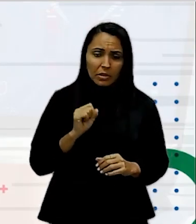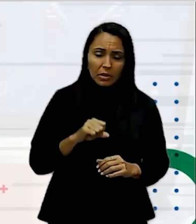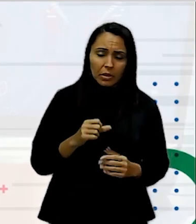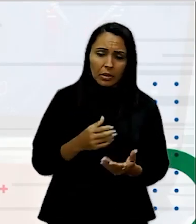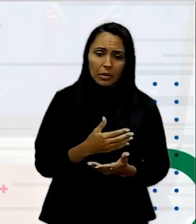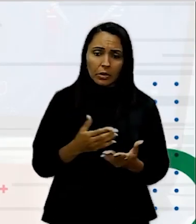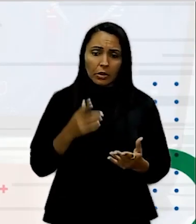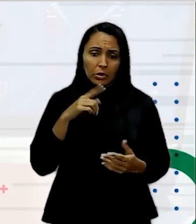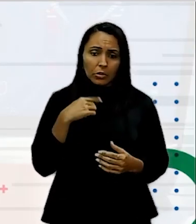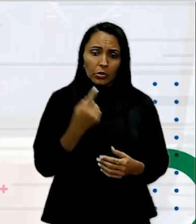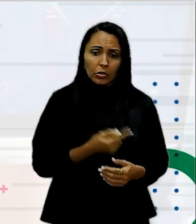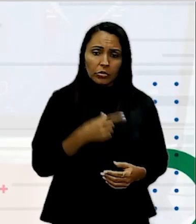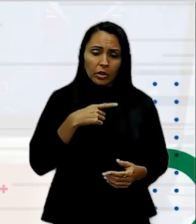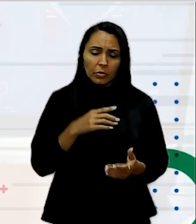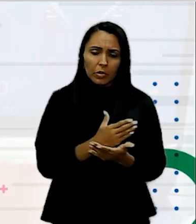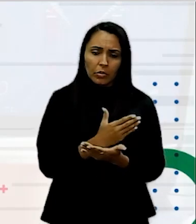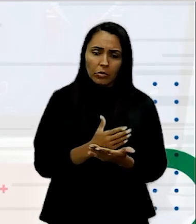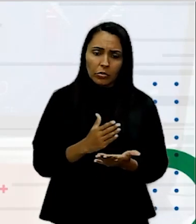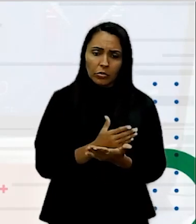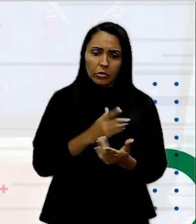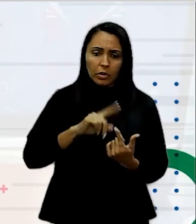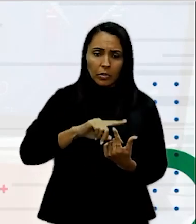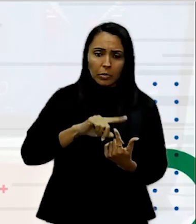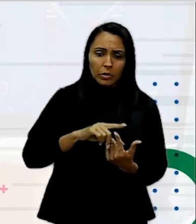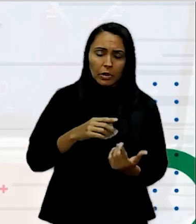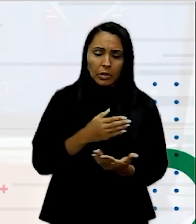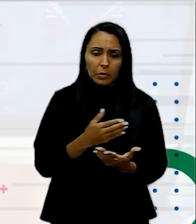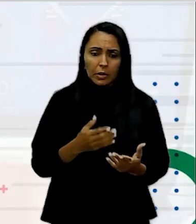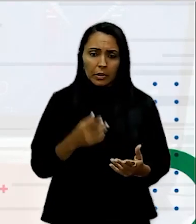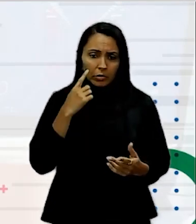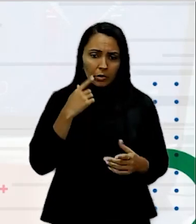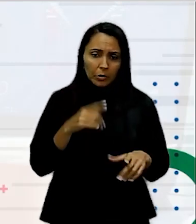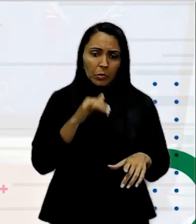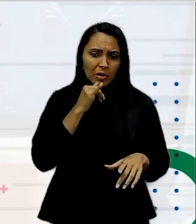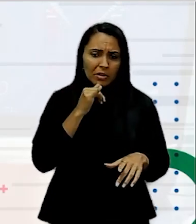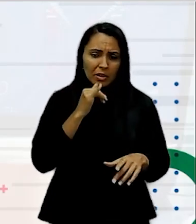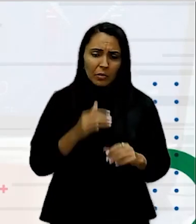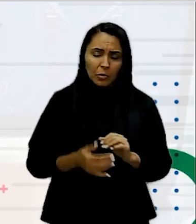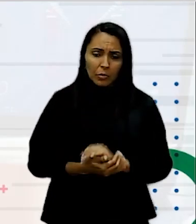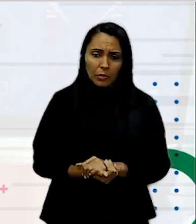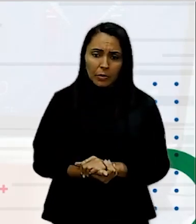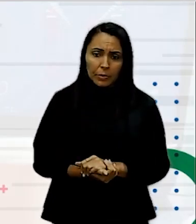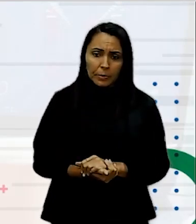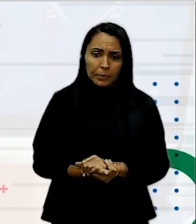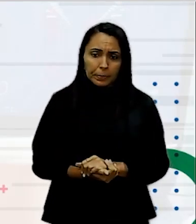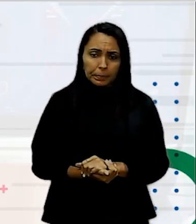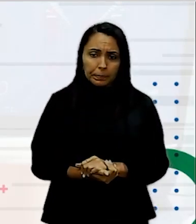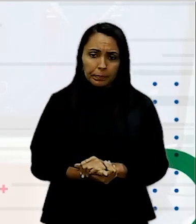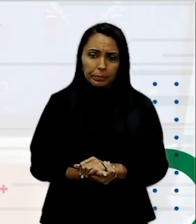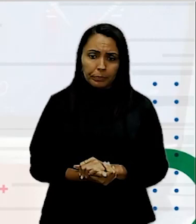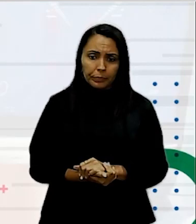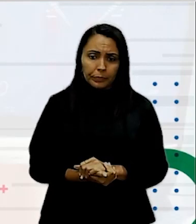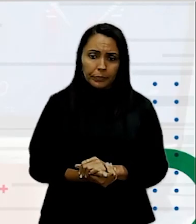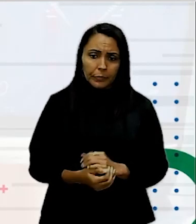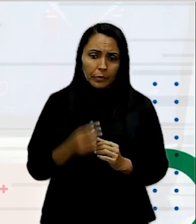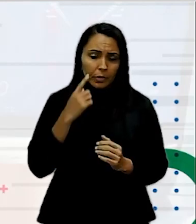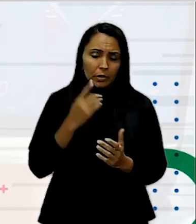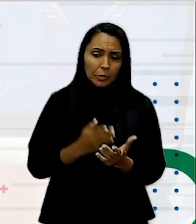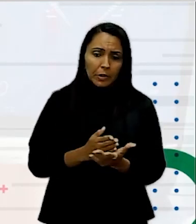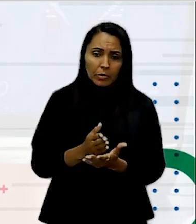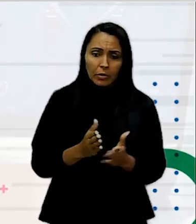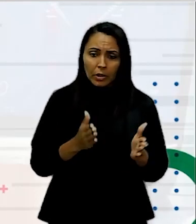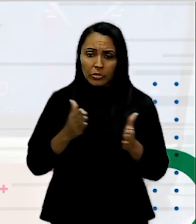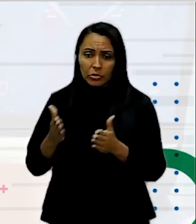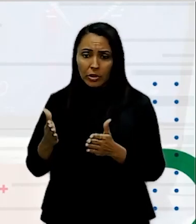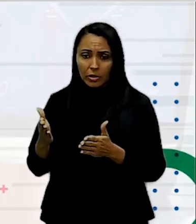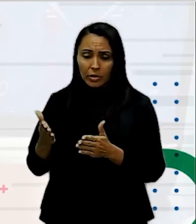Que nós temos alguns tipos de alinhamentos Nós temos, por exemplo O alinhamento à esquerda